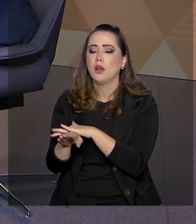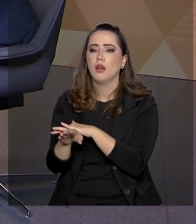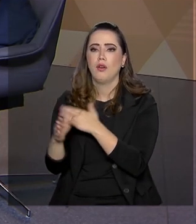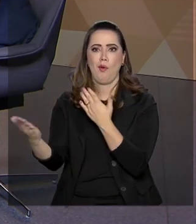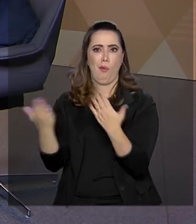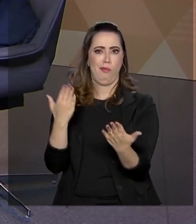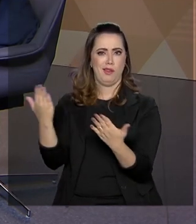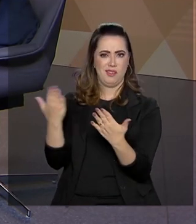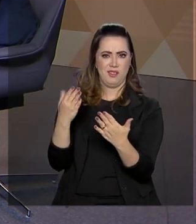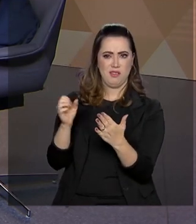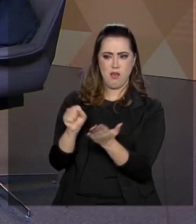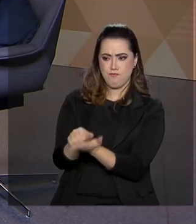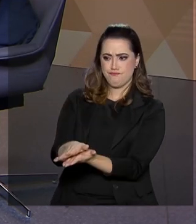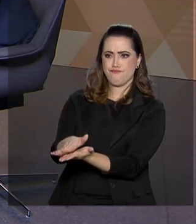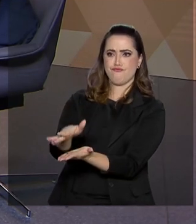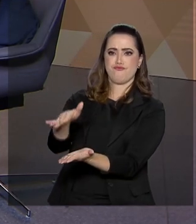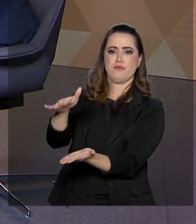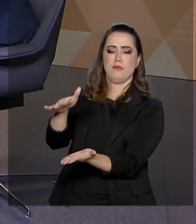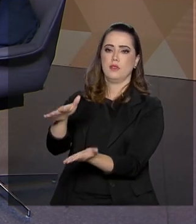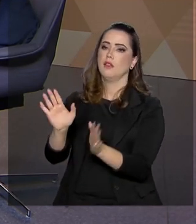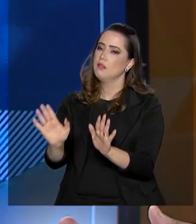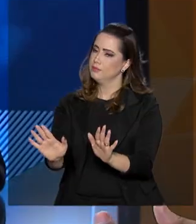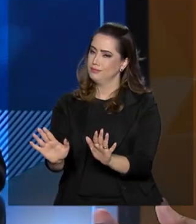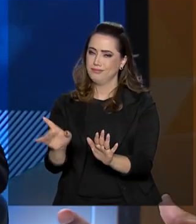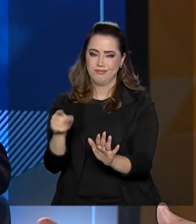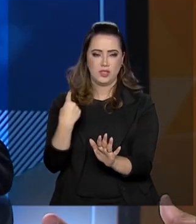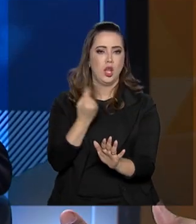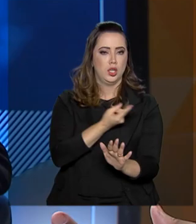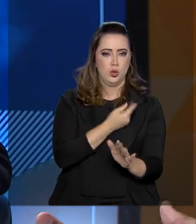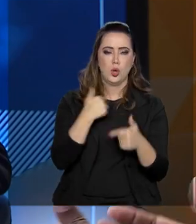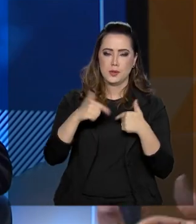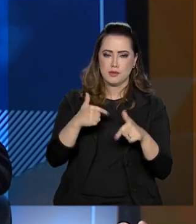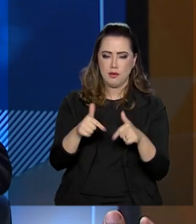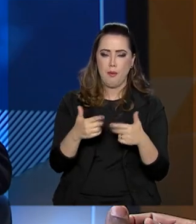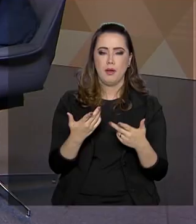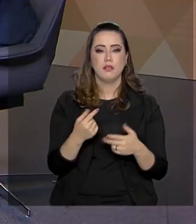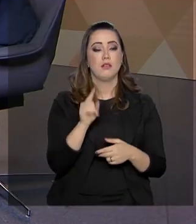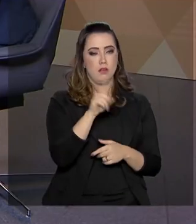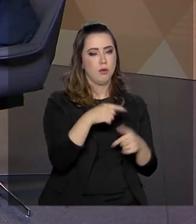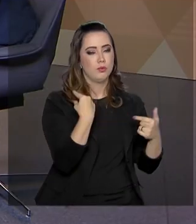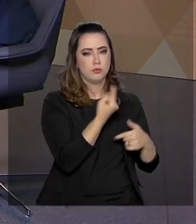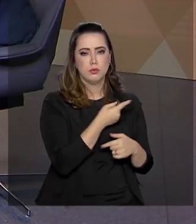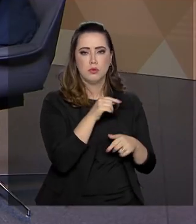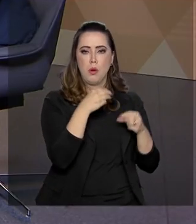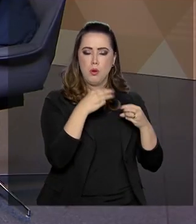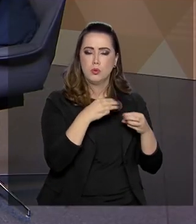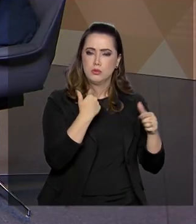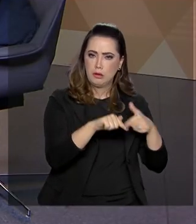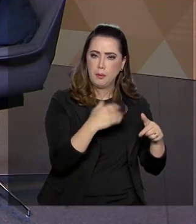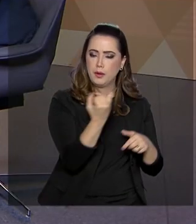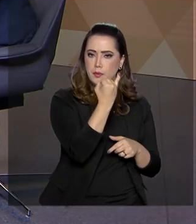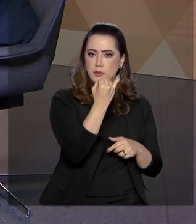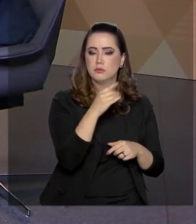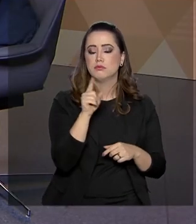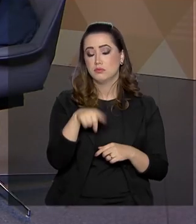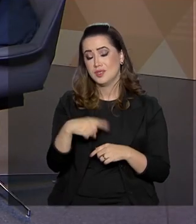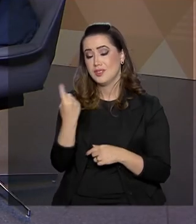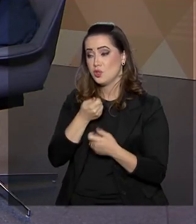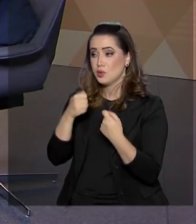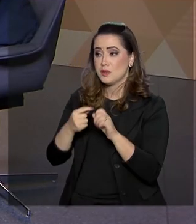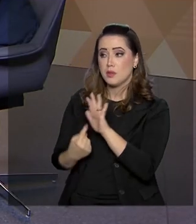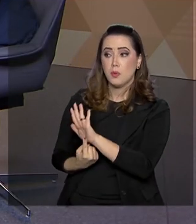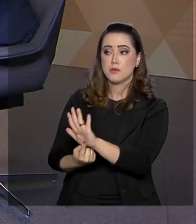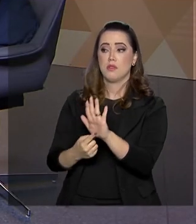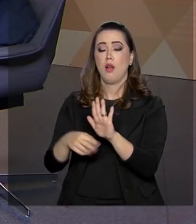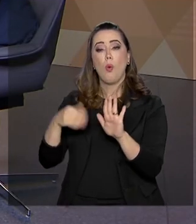Então, esta é a nossa principal missão, estabelecer um referencial, uma regra